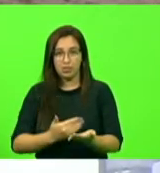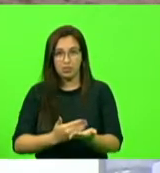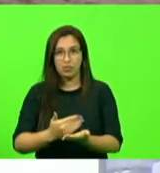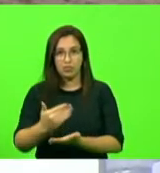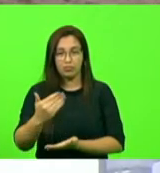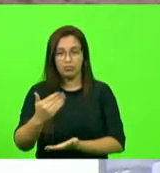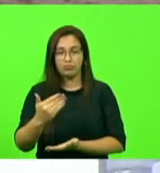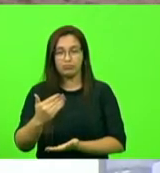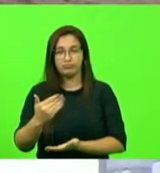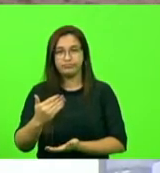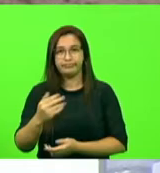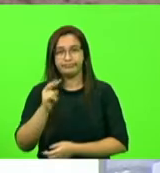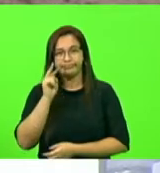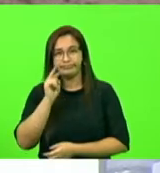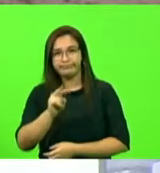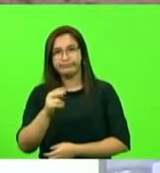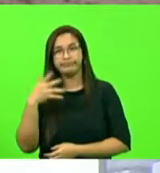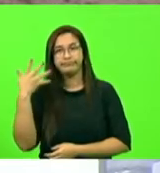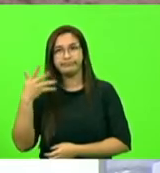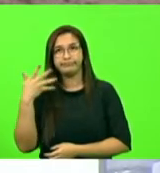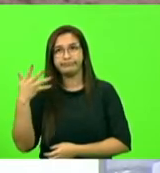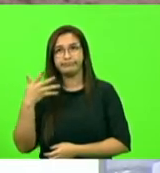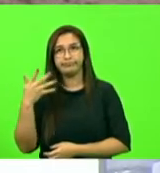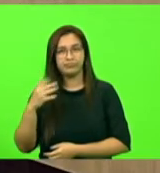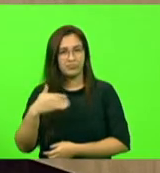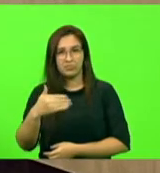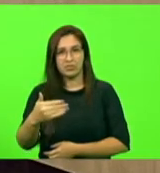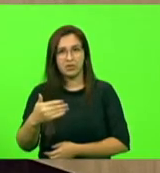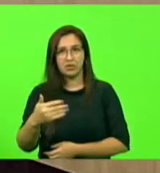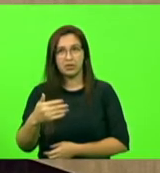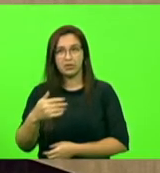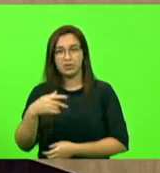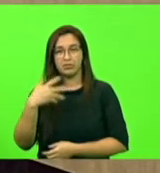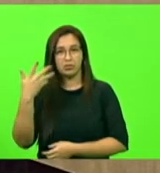fala, já que está nos acompanhando. Eu falo depois, sem problemas, presidente.